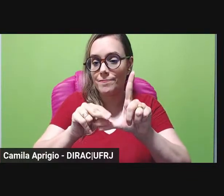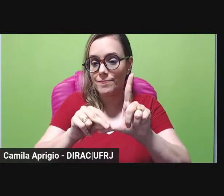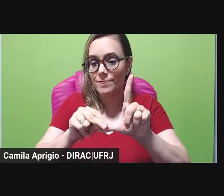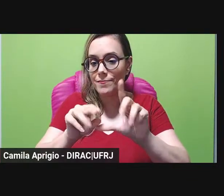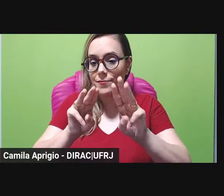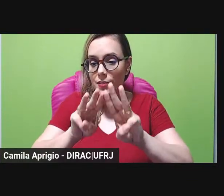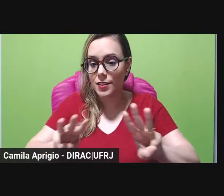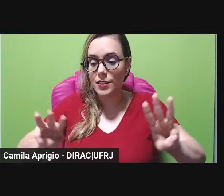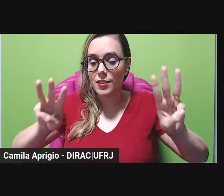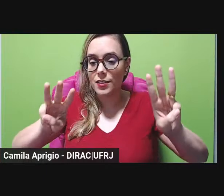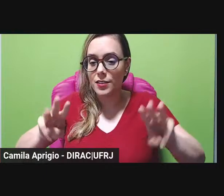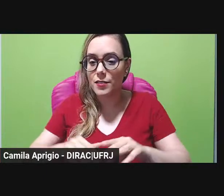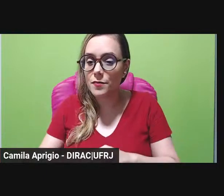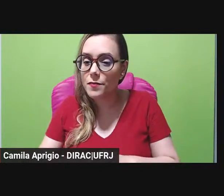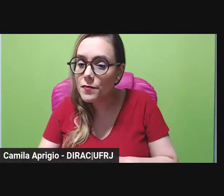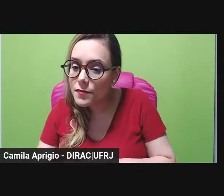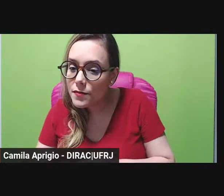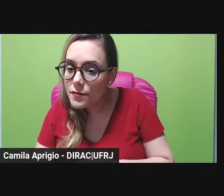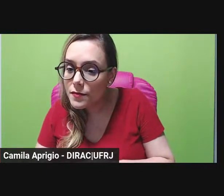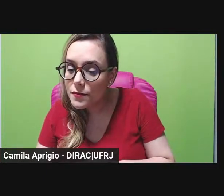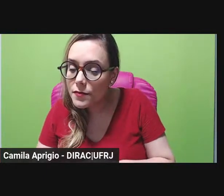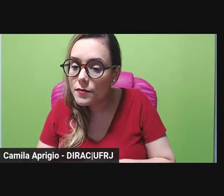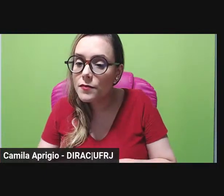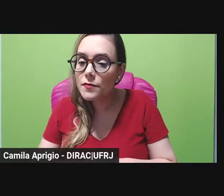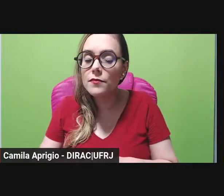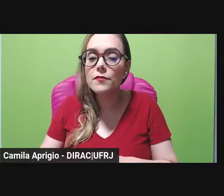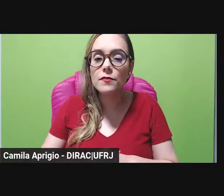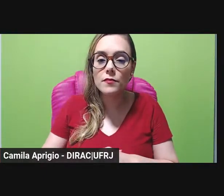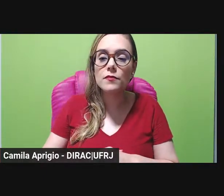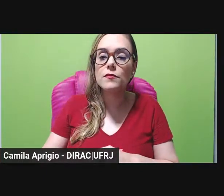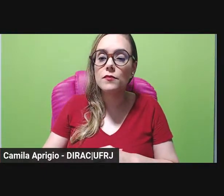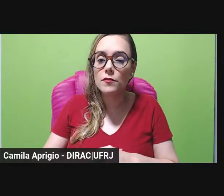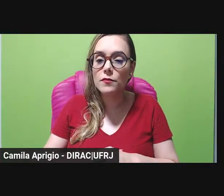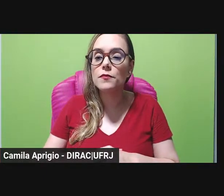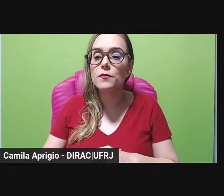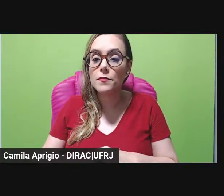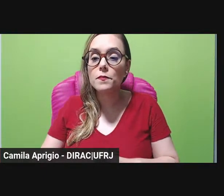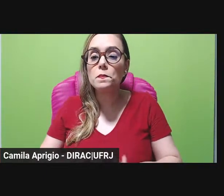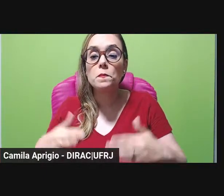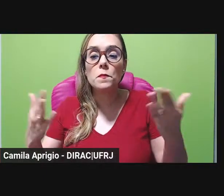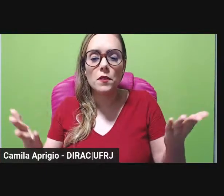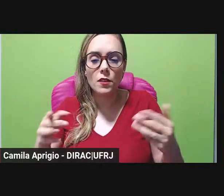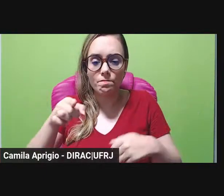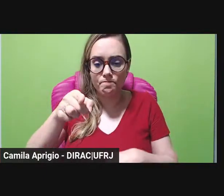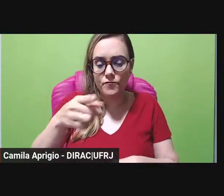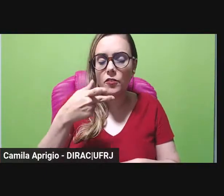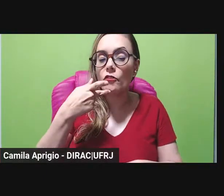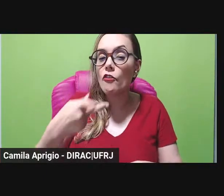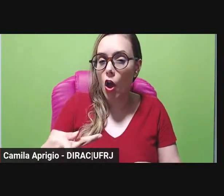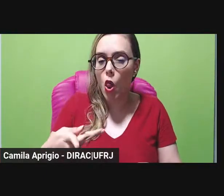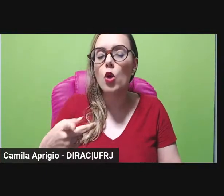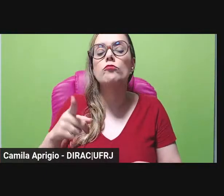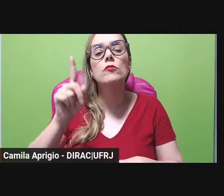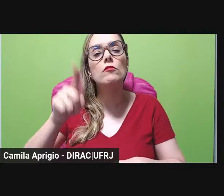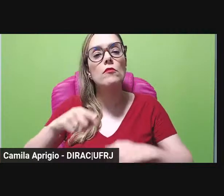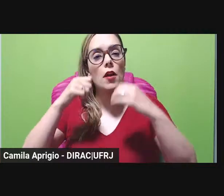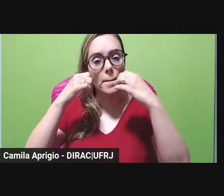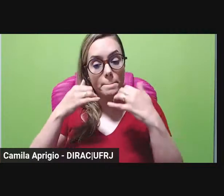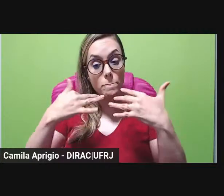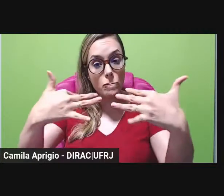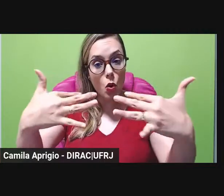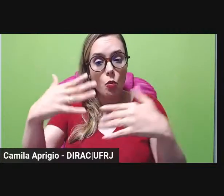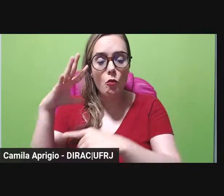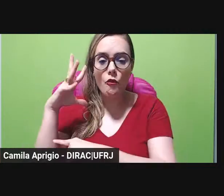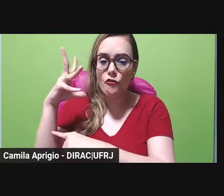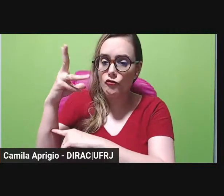seguinte o público da fábula ele passa a ter uma diversificação